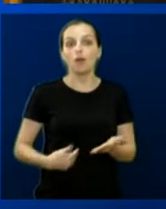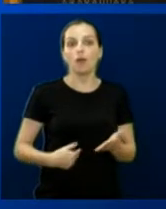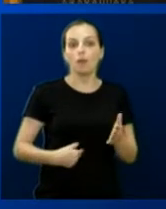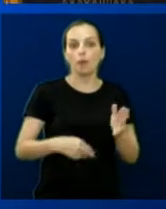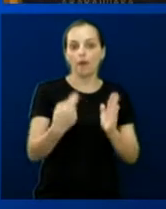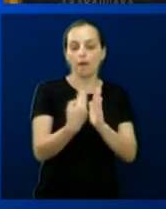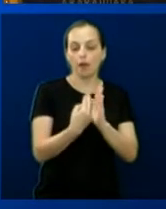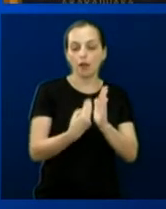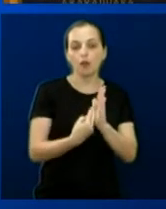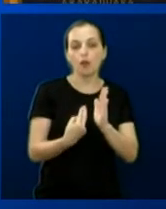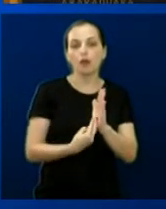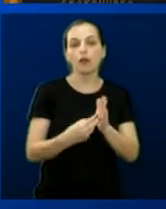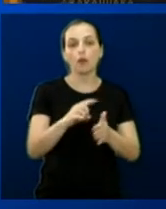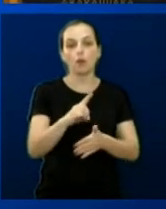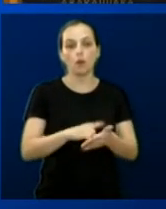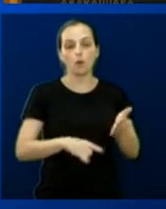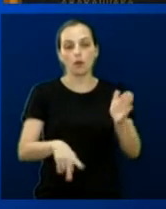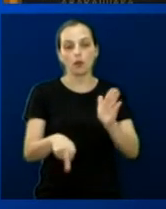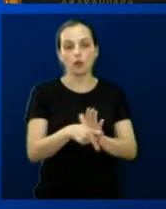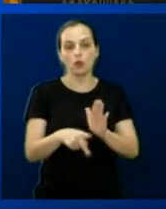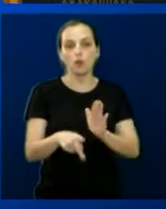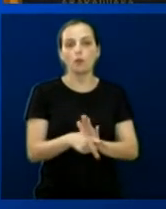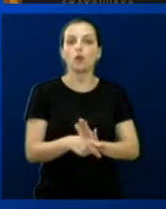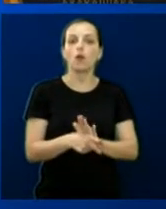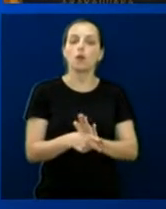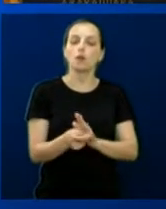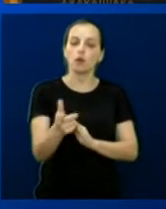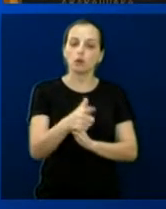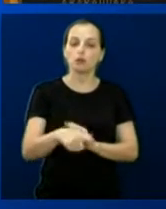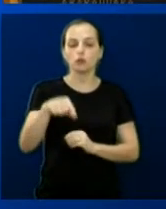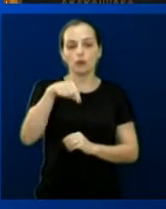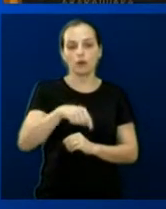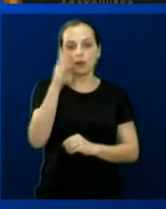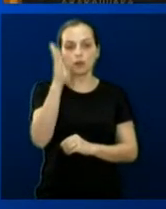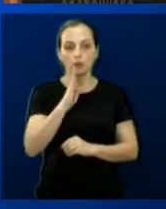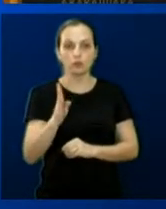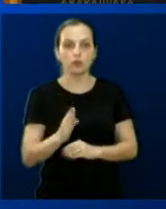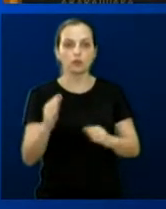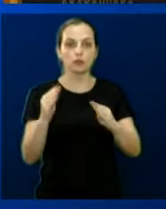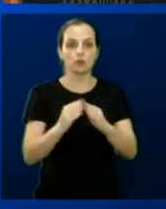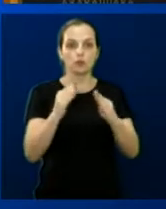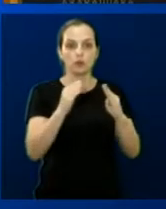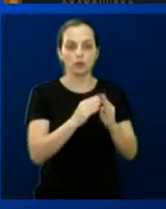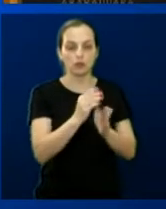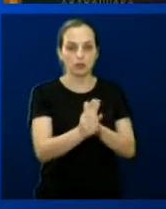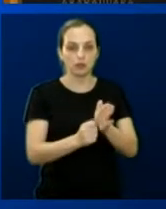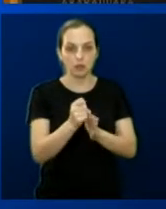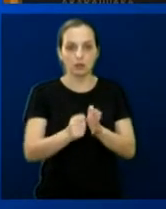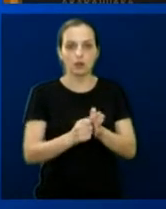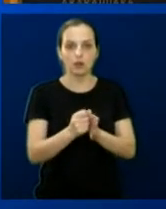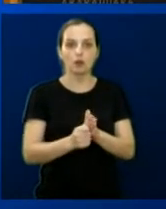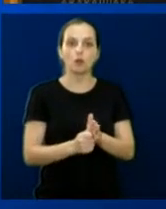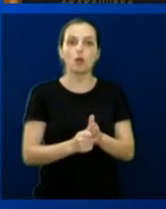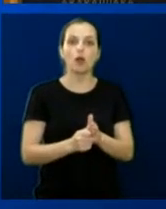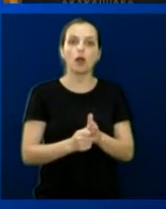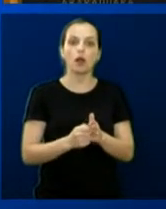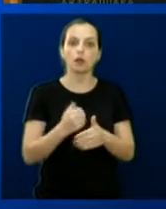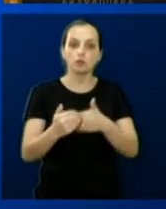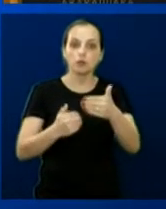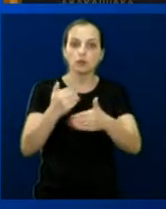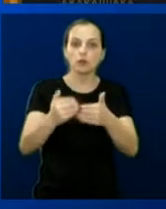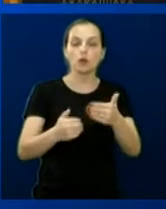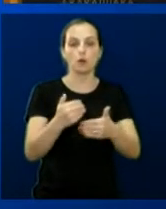a situação deles e possam permanecer aqui no Brasil, morando em Araraquara e conseguindo o seu sustento também. É muito